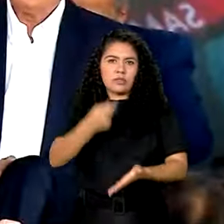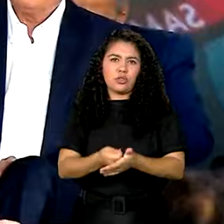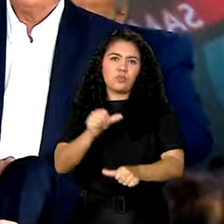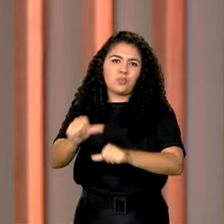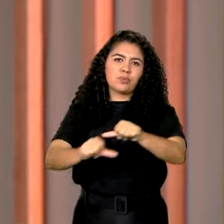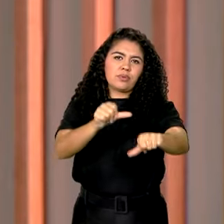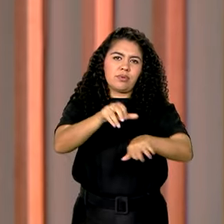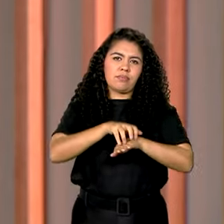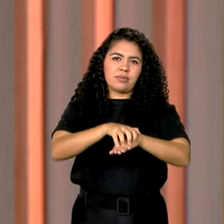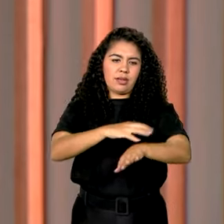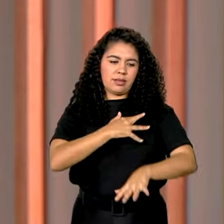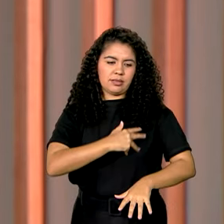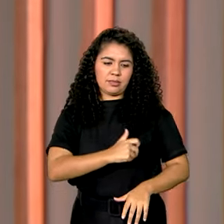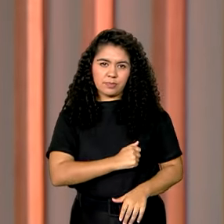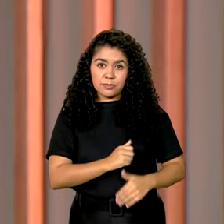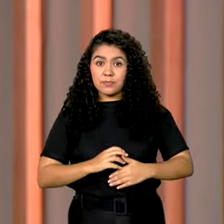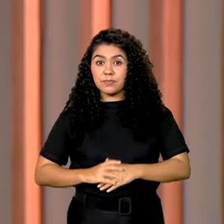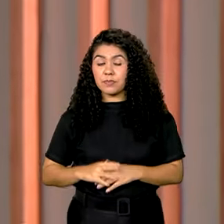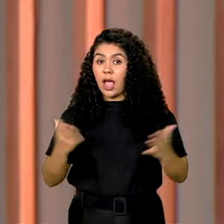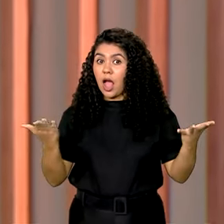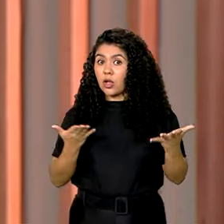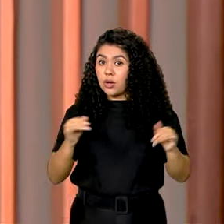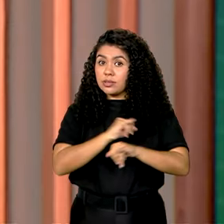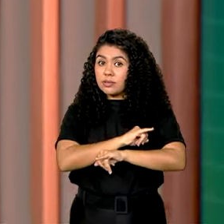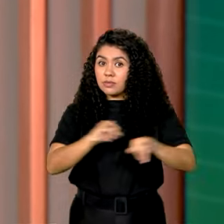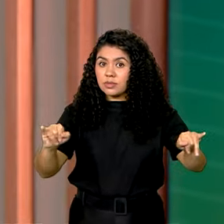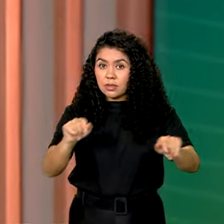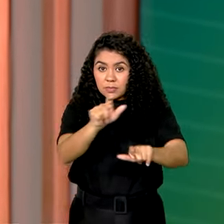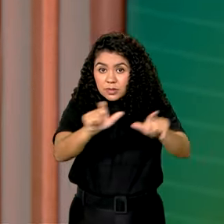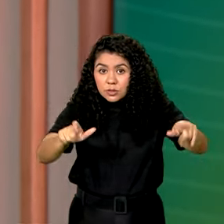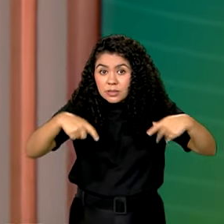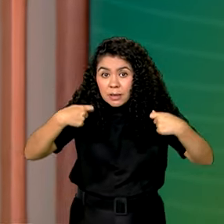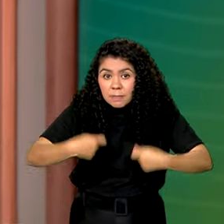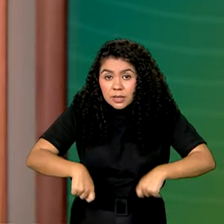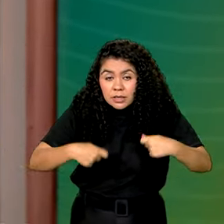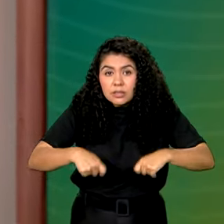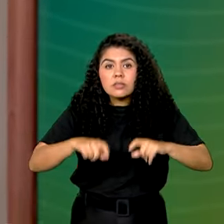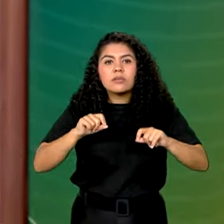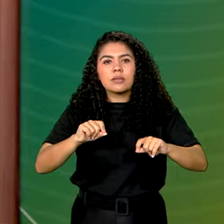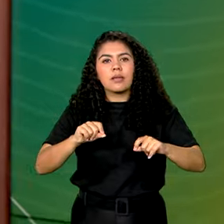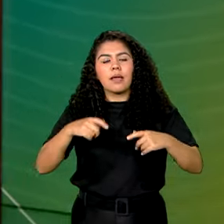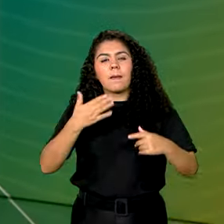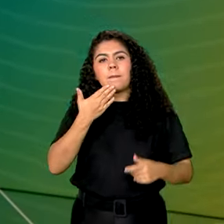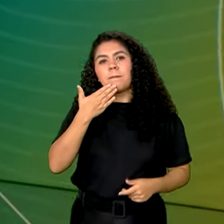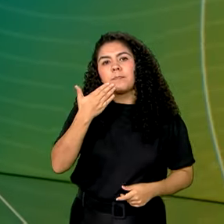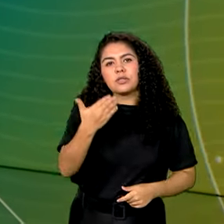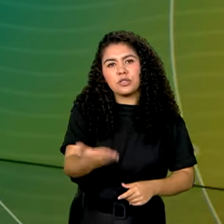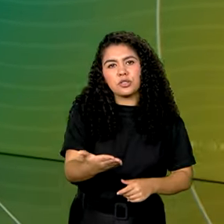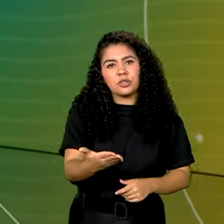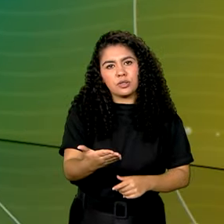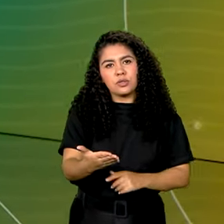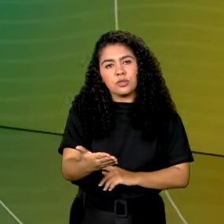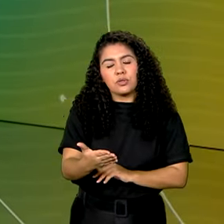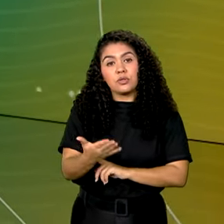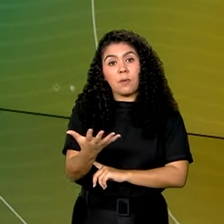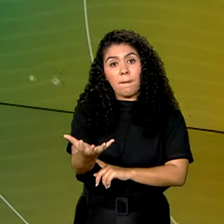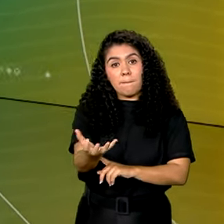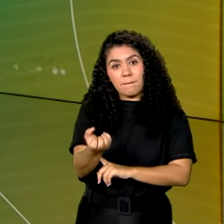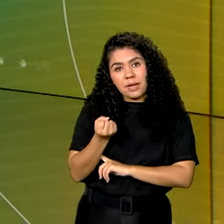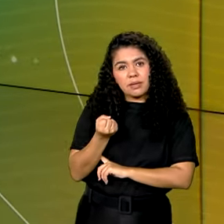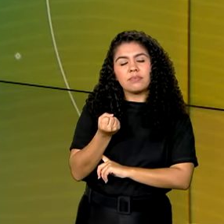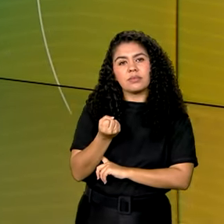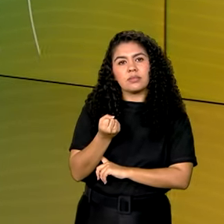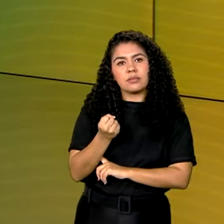do SAMU. E o recado agora vai para quem precisa dar início ao pedido de concessão do Benefício de